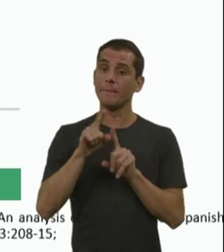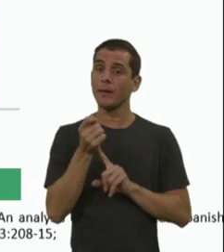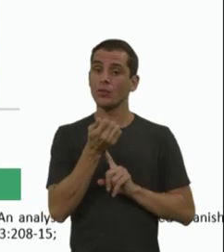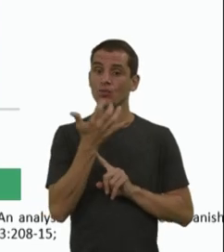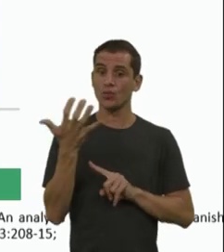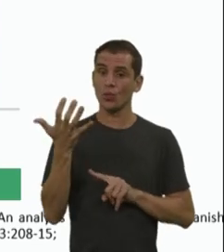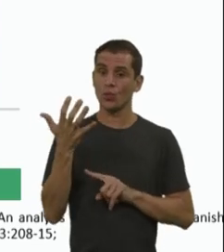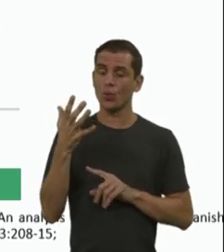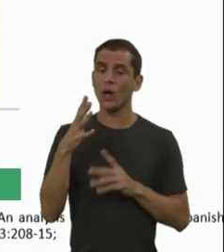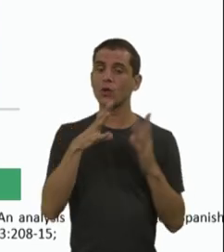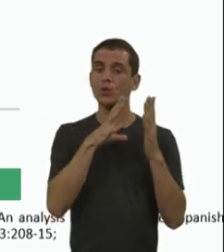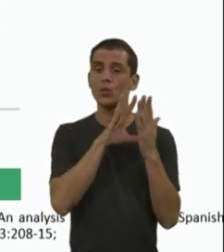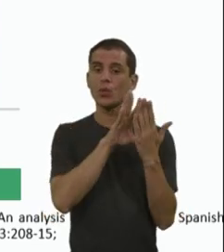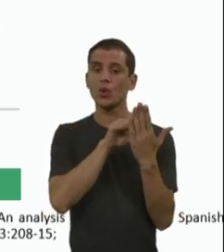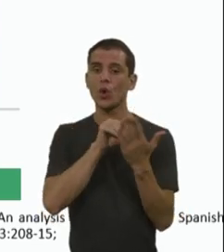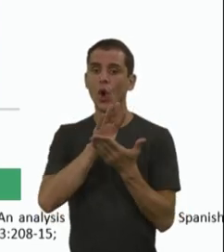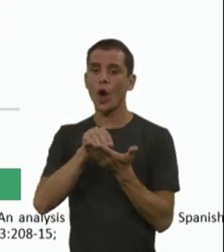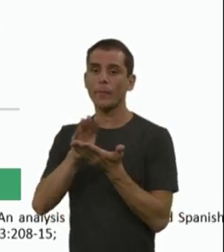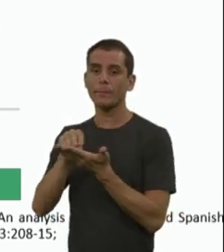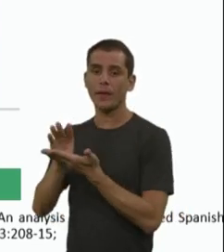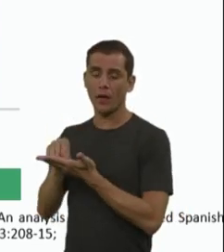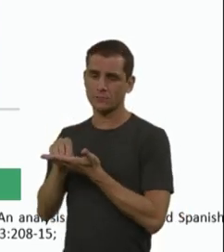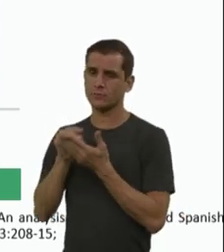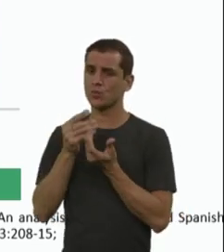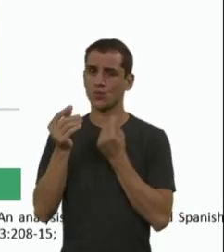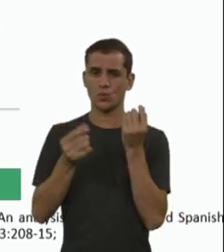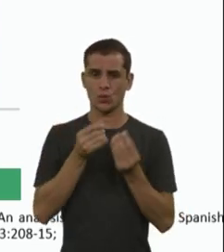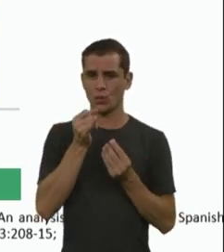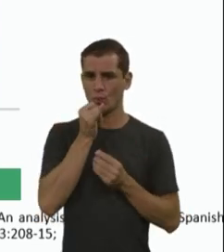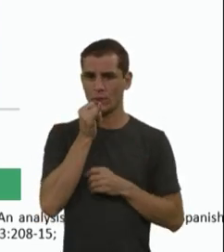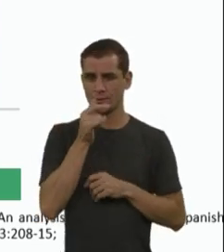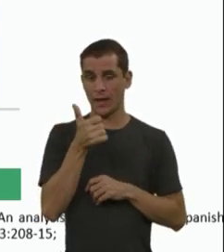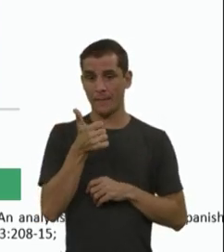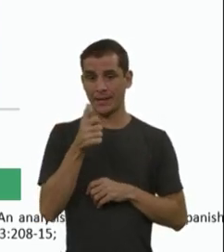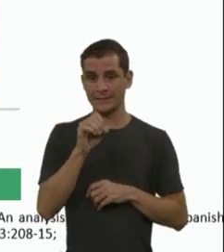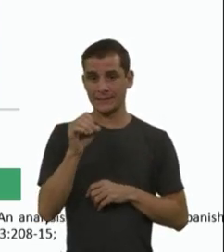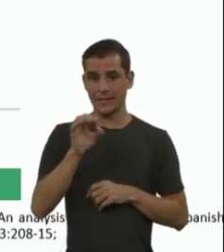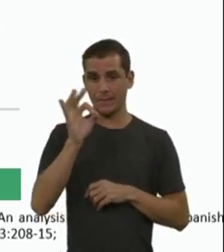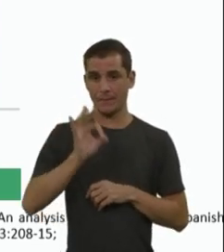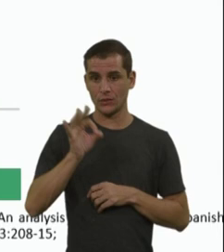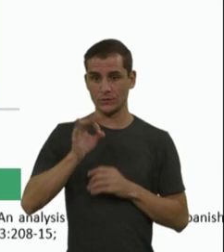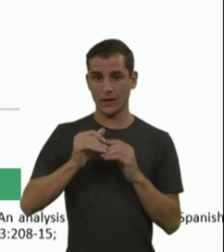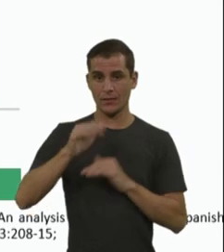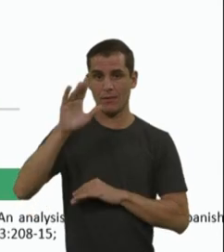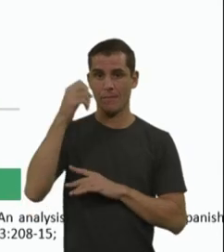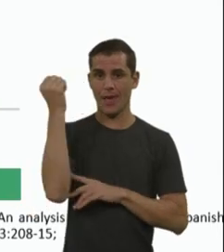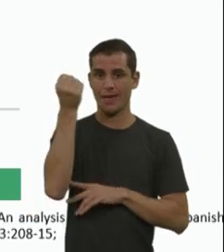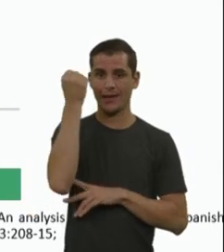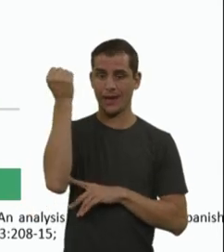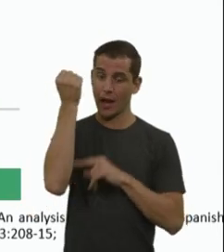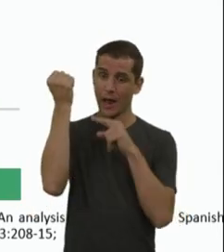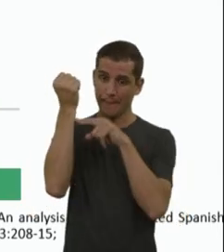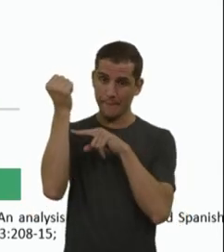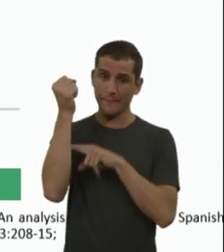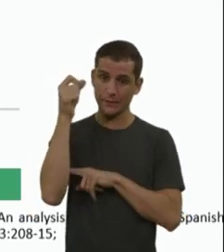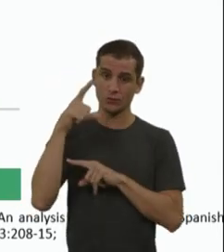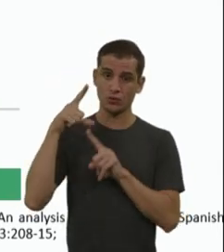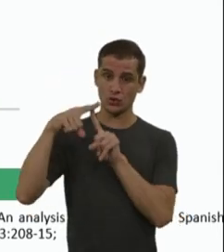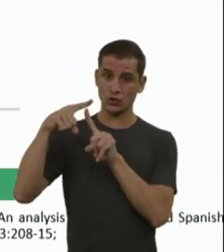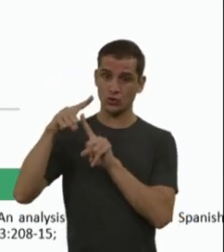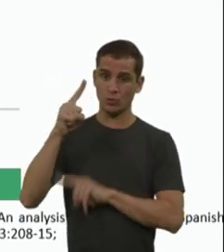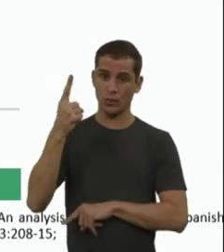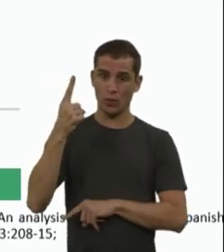uma cópia extremamente grave, então 100% vai ter a forma mais grave que é uma AMI tipo 1, o mesmo se o paciente tiver duas